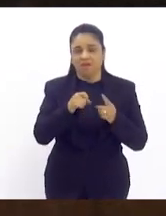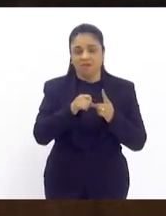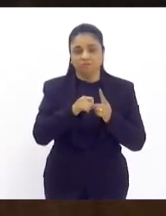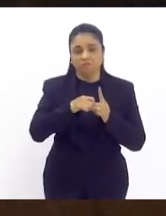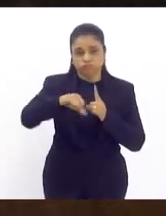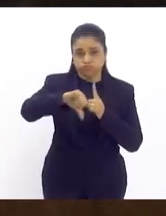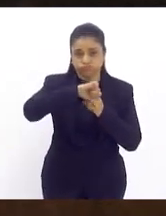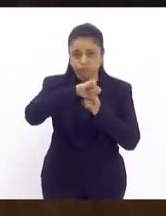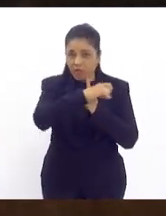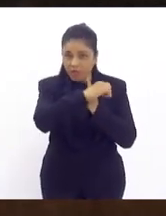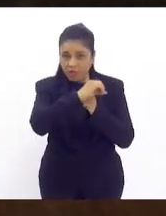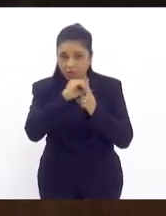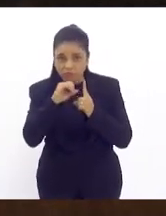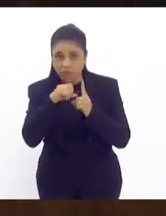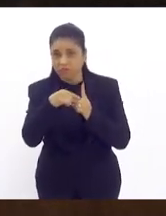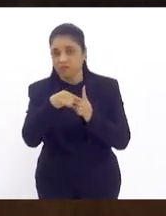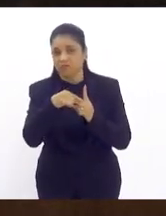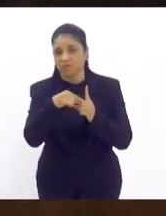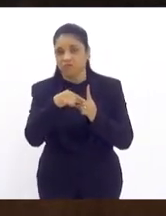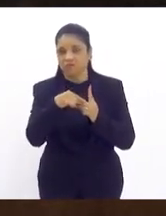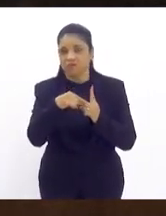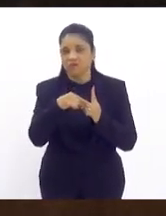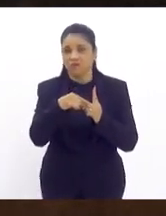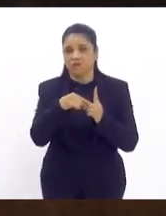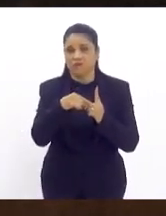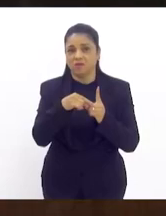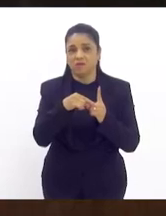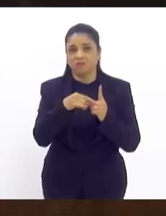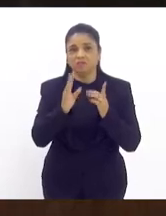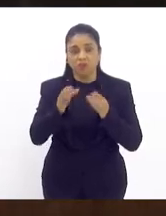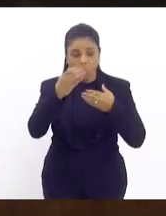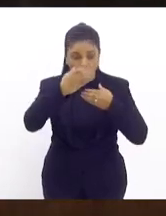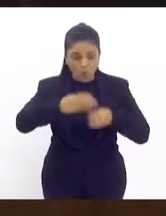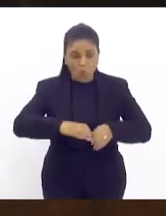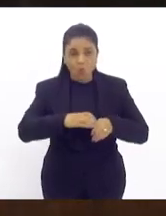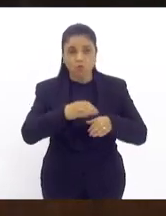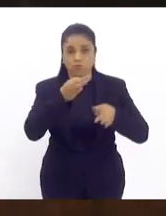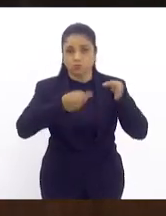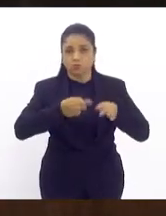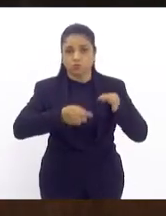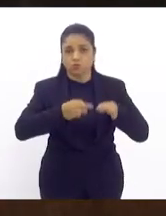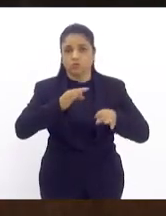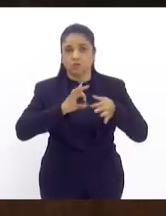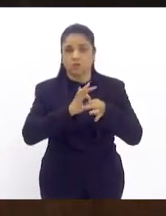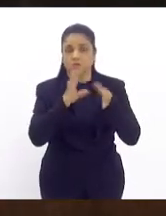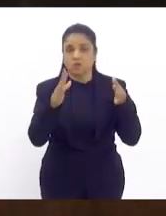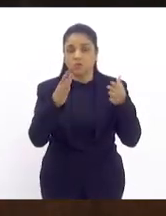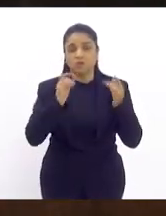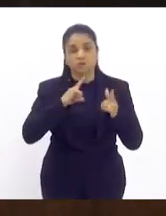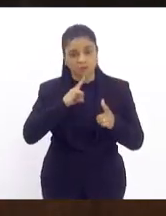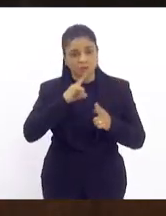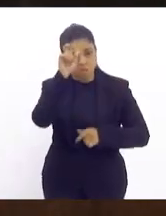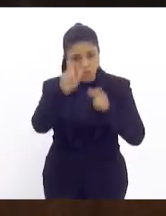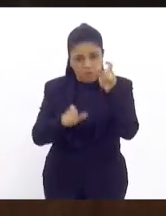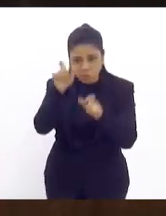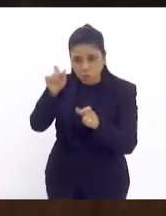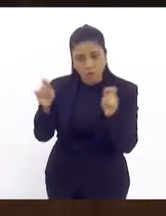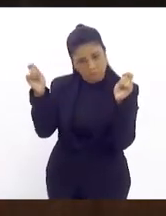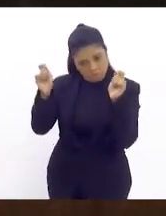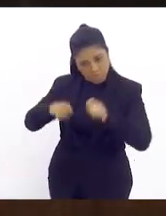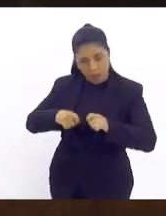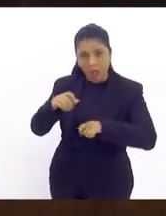importantíssimo acabou da justiça liberar um concurso de modo que nós temos pessoas aqui competentes